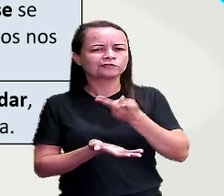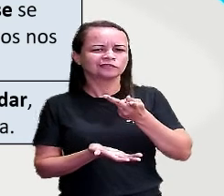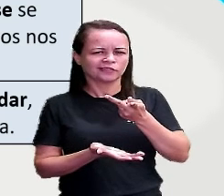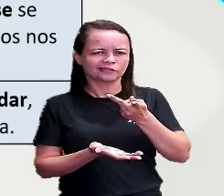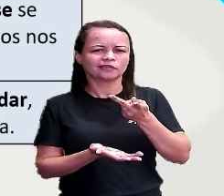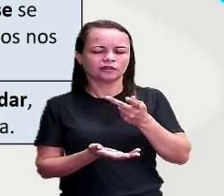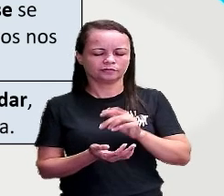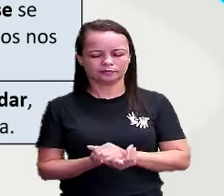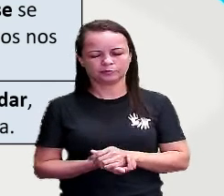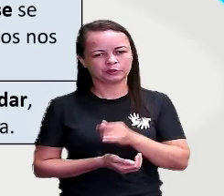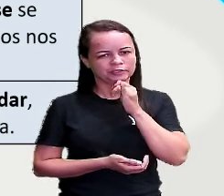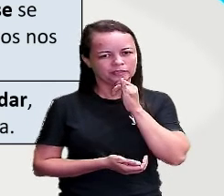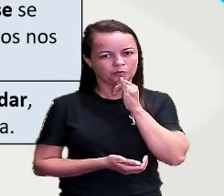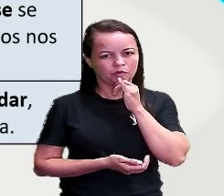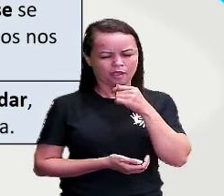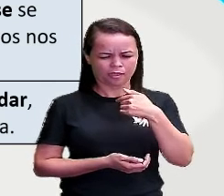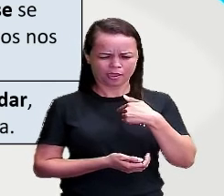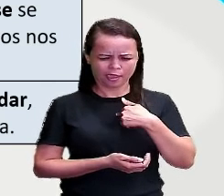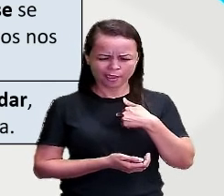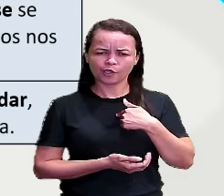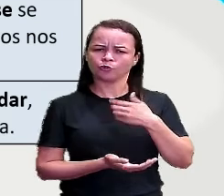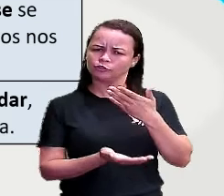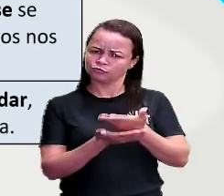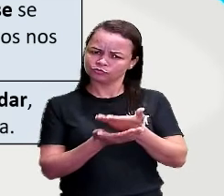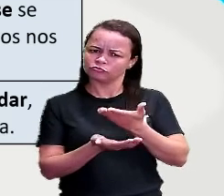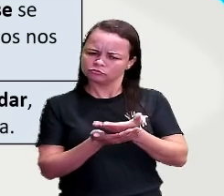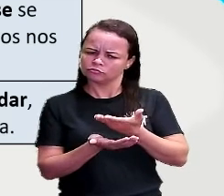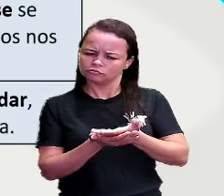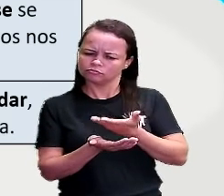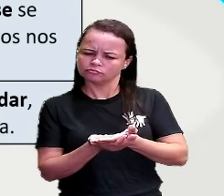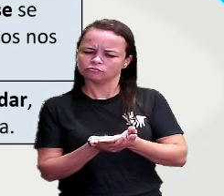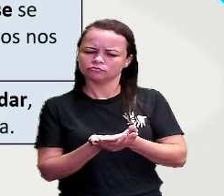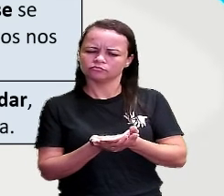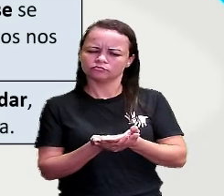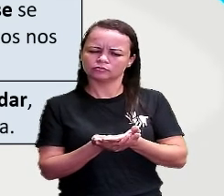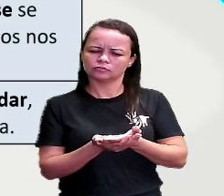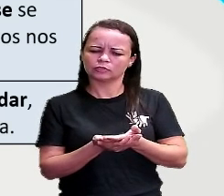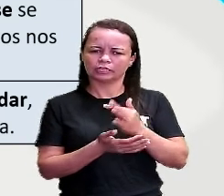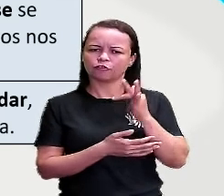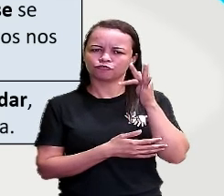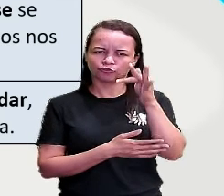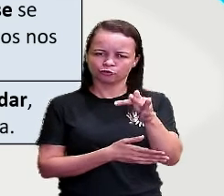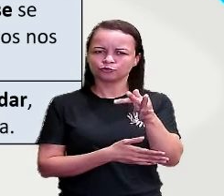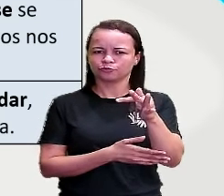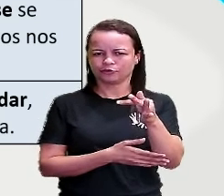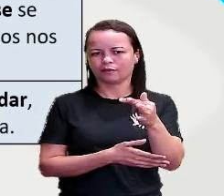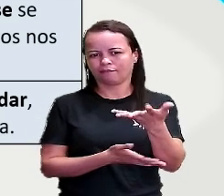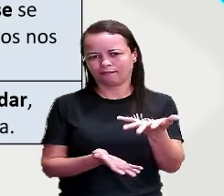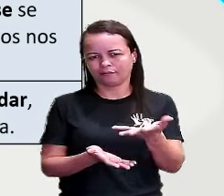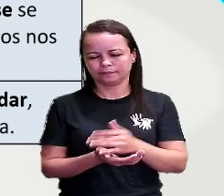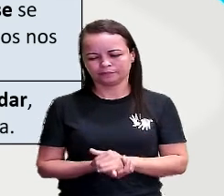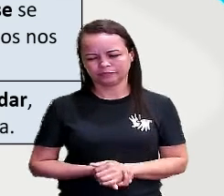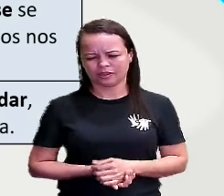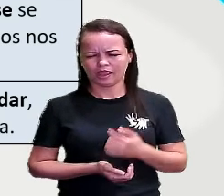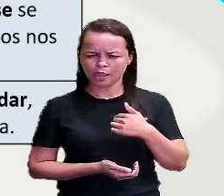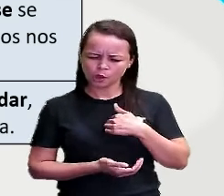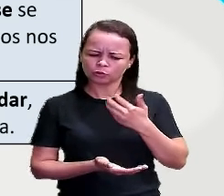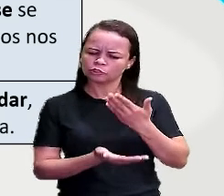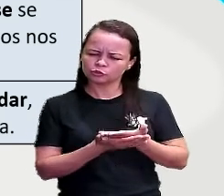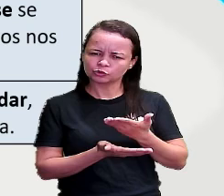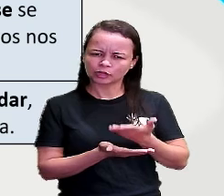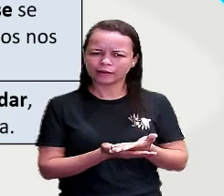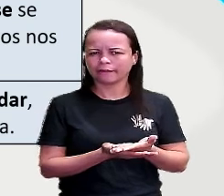estudarei também. Na nossa fala, né? No dia a dia, é difícil a gente falar assim. Eu estudarei.